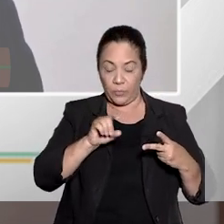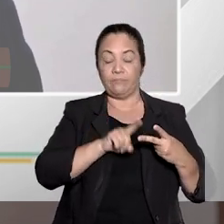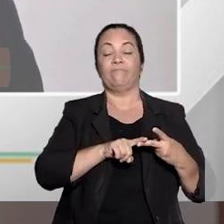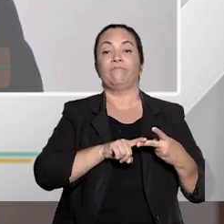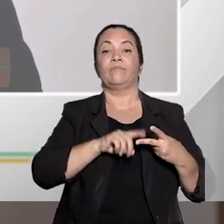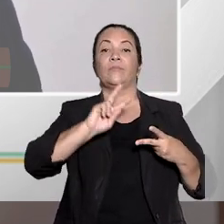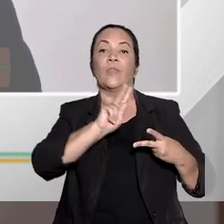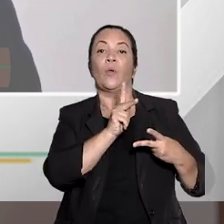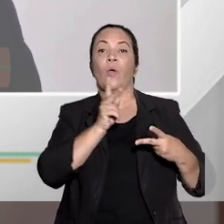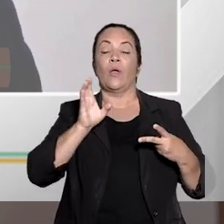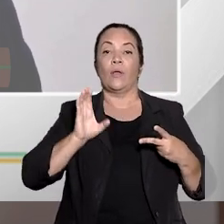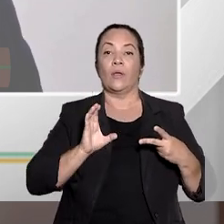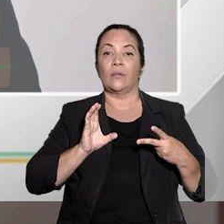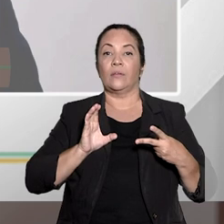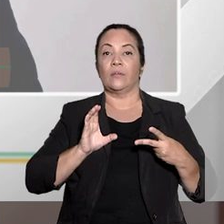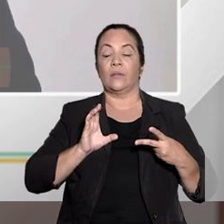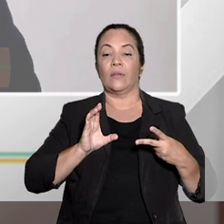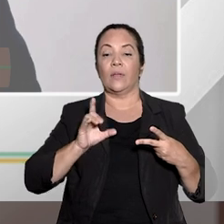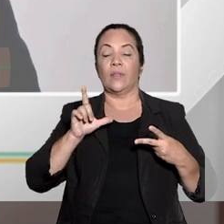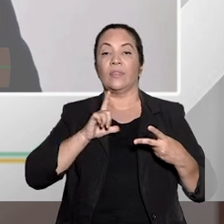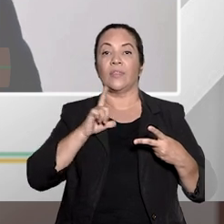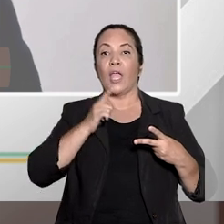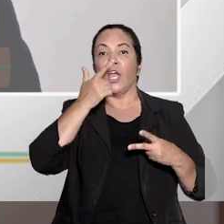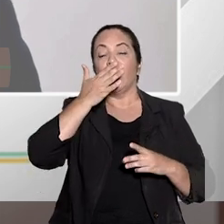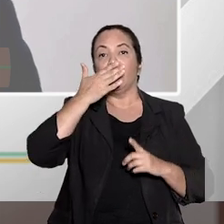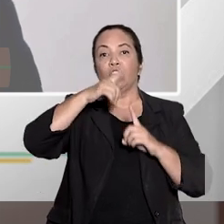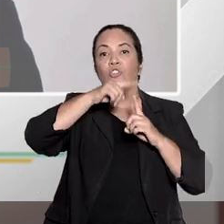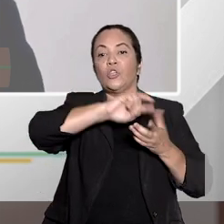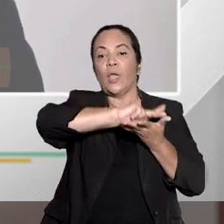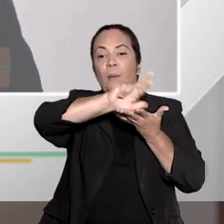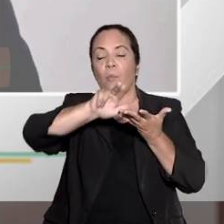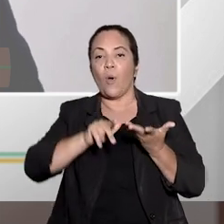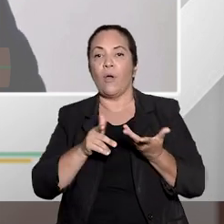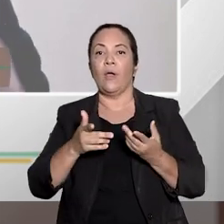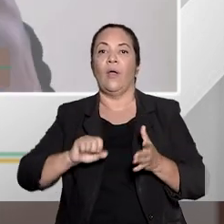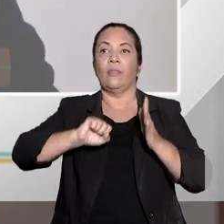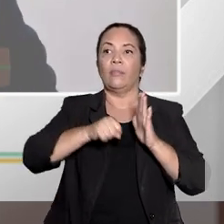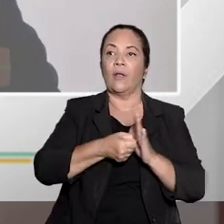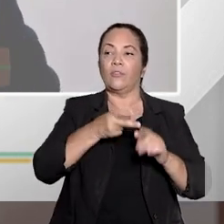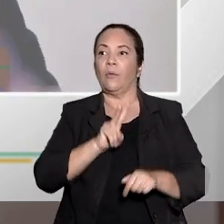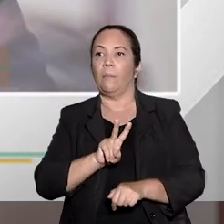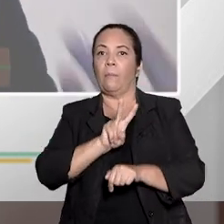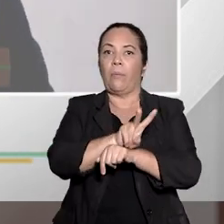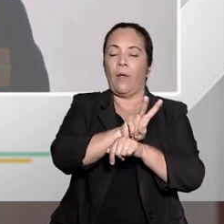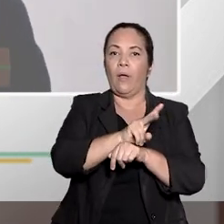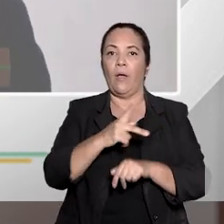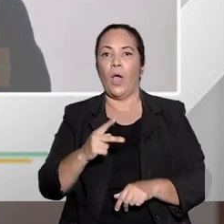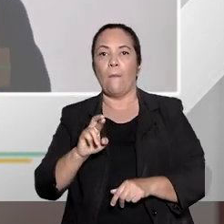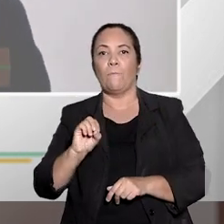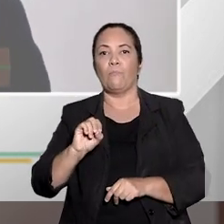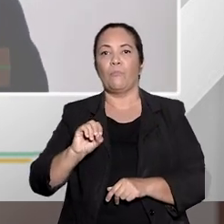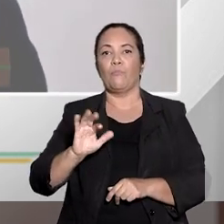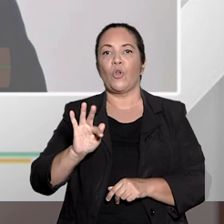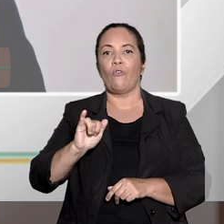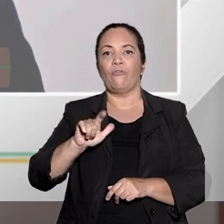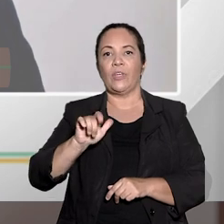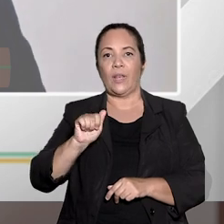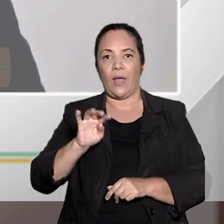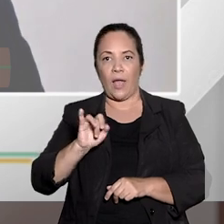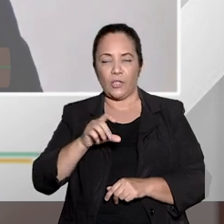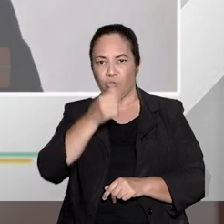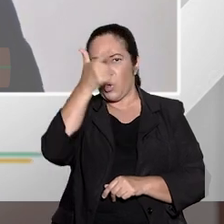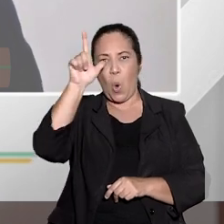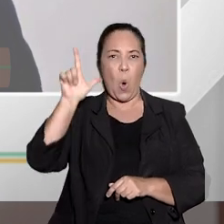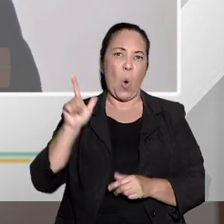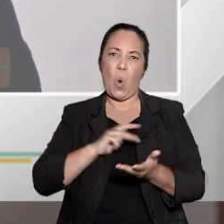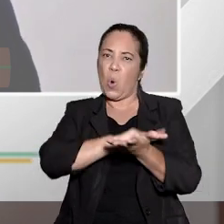recentemente, em um habeas corpus que recebe nomenclaturas variadas, pode ser trancativo, preservativo, profilático, e muitas vezes